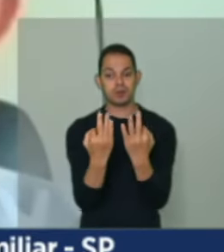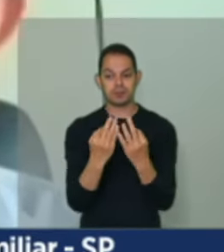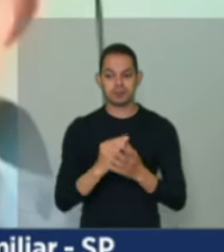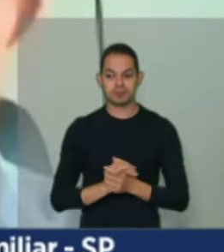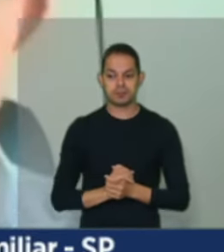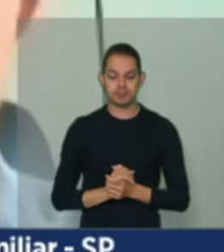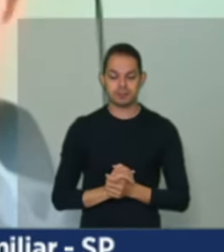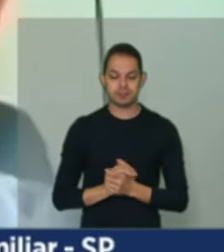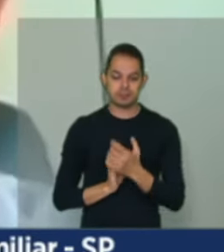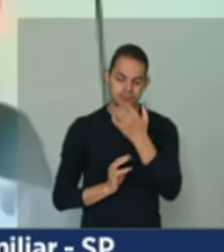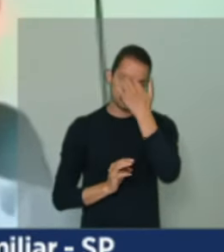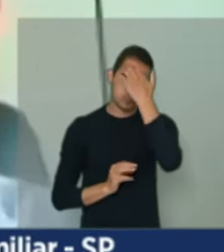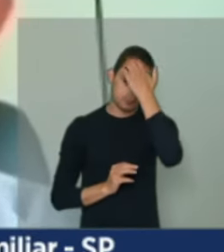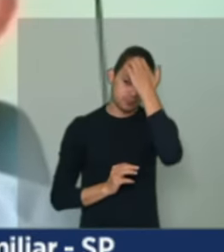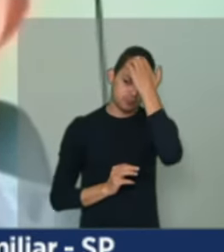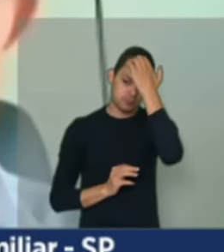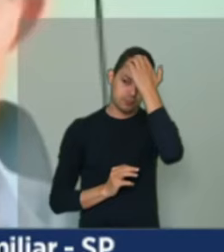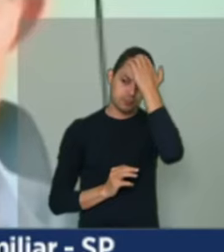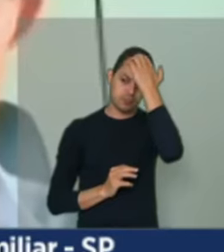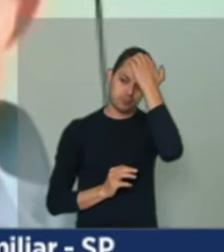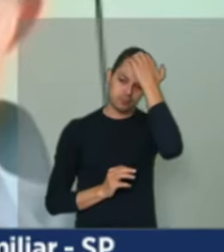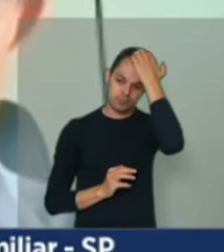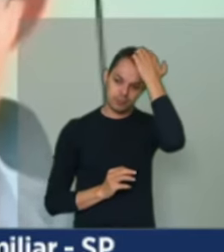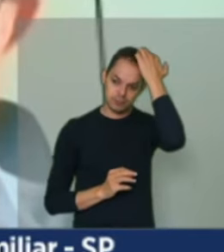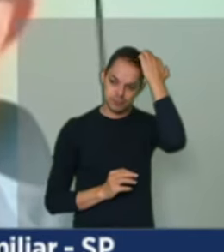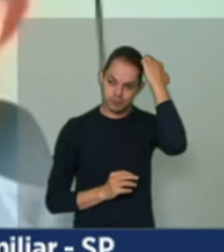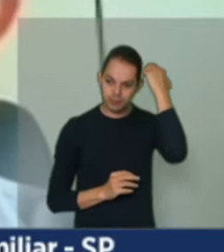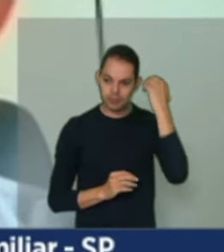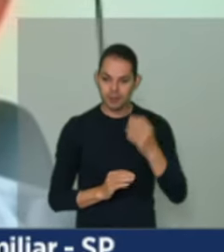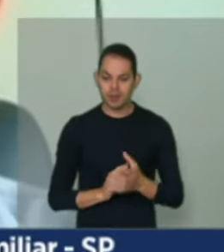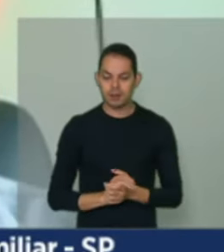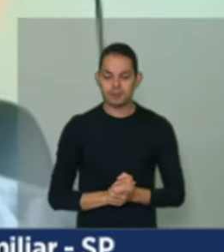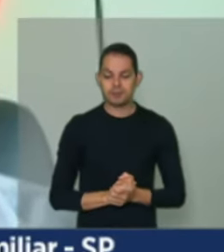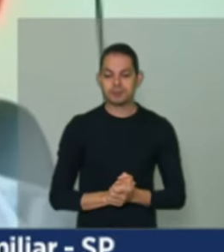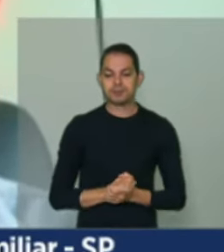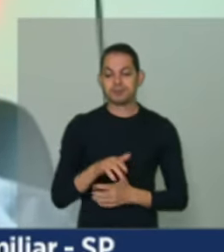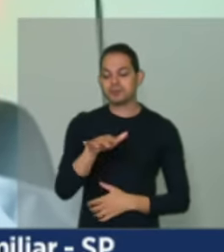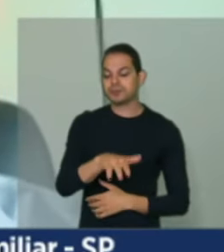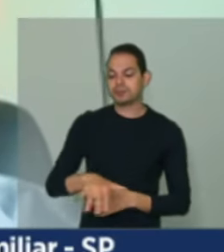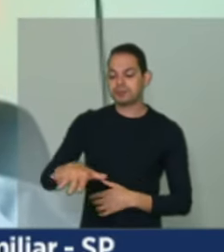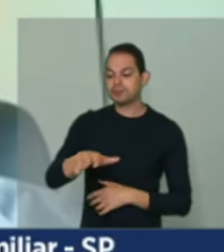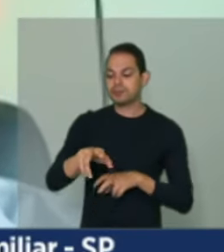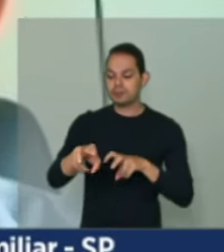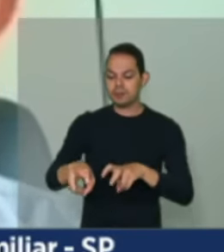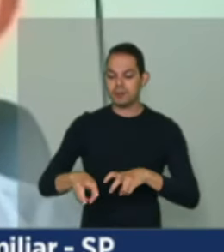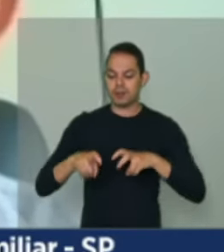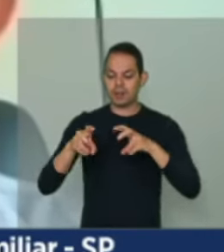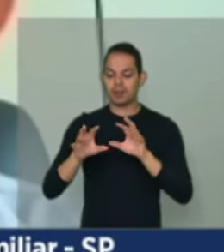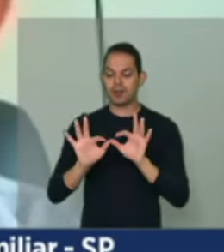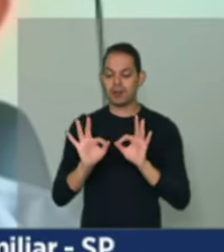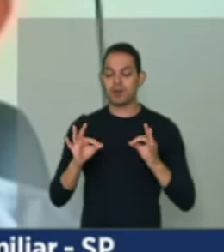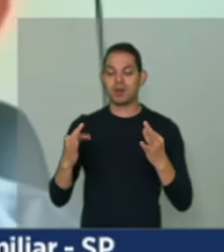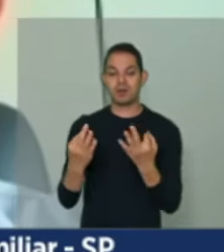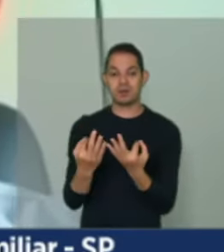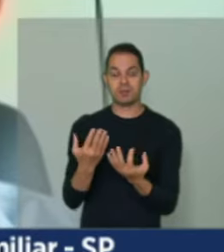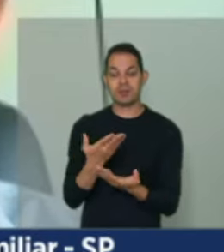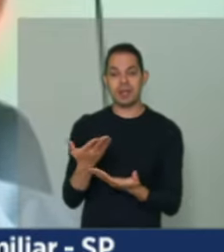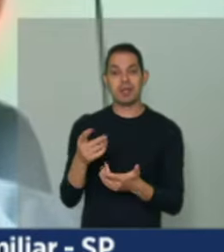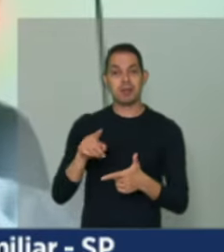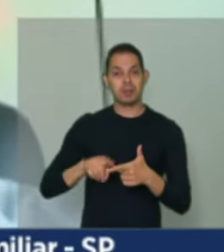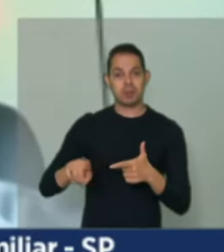Falando um pouco deste segmento, este segmento enfrenta problemas,